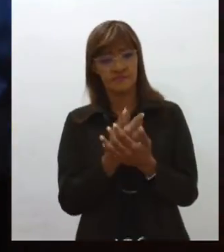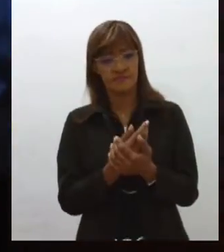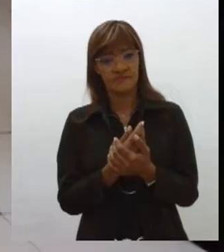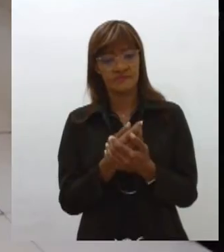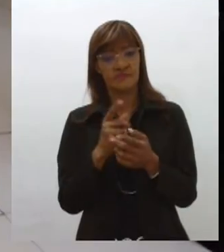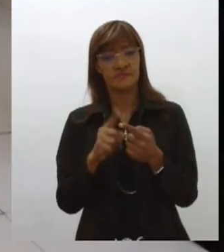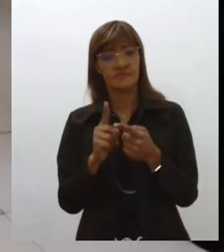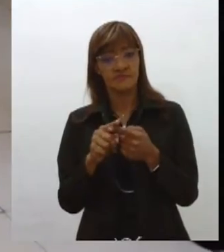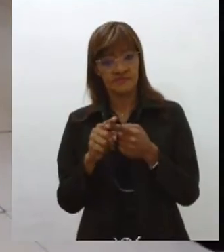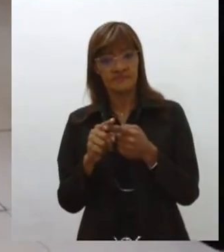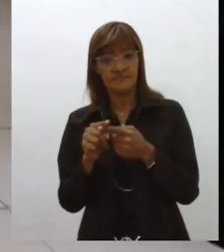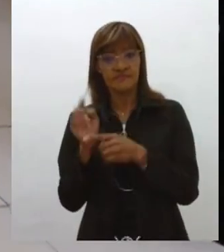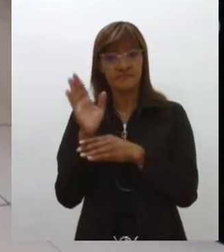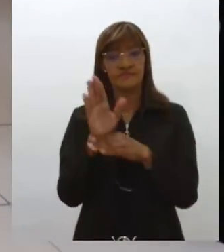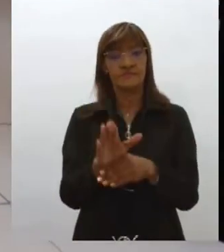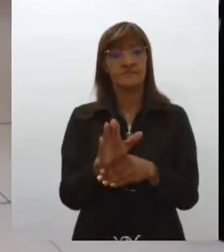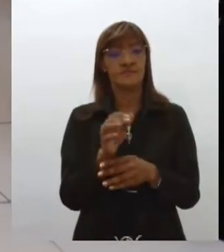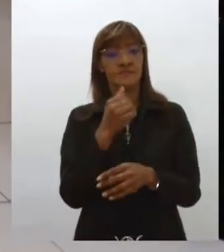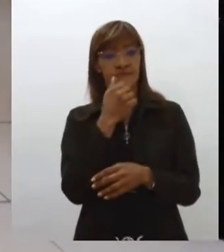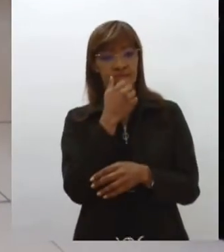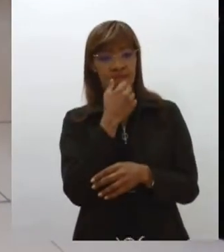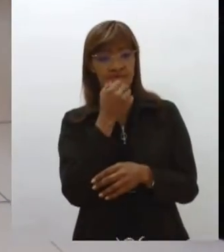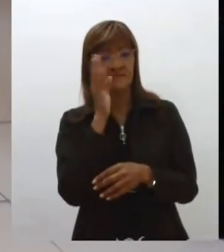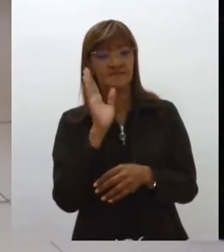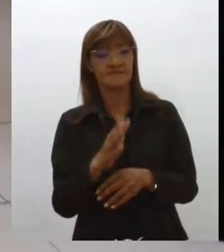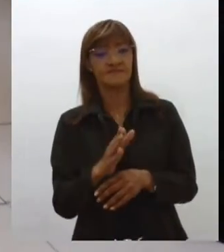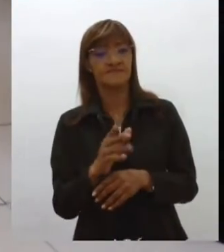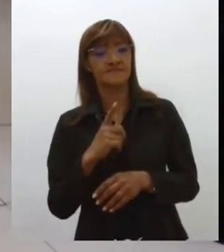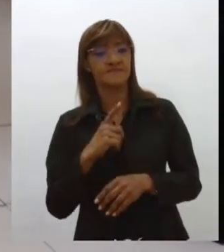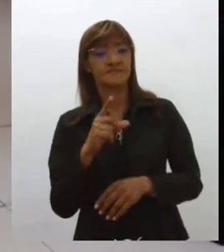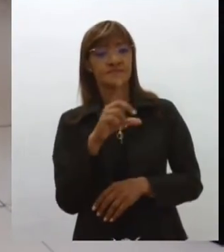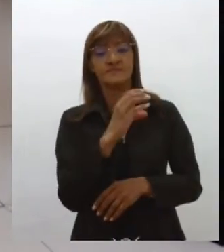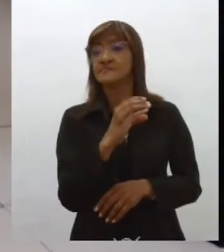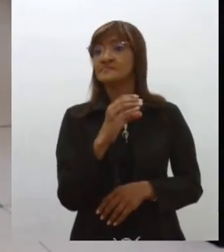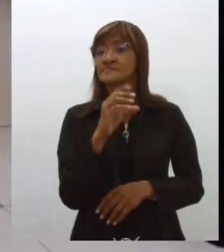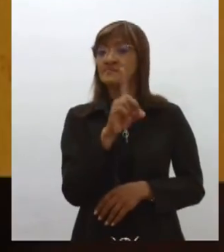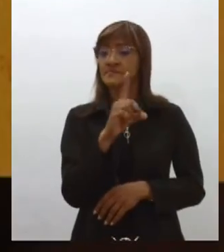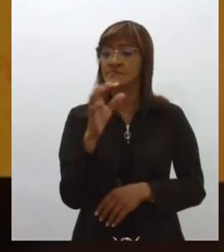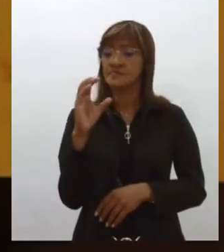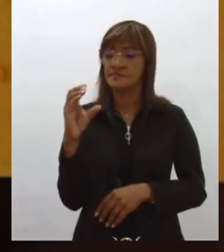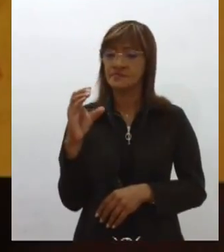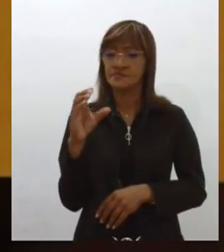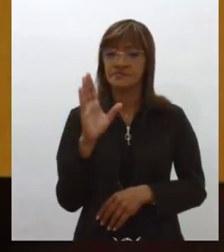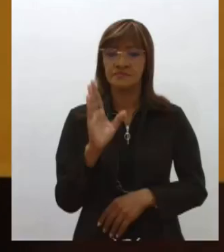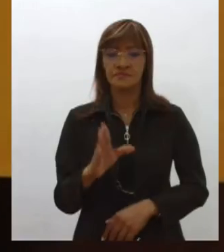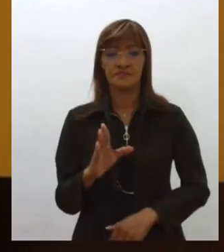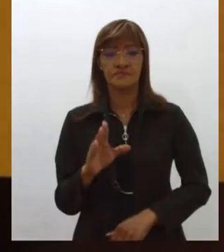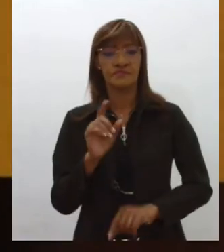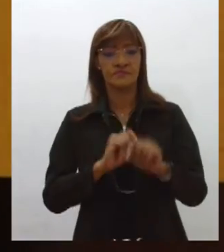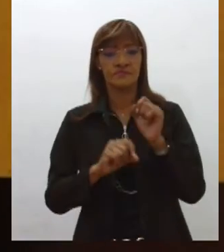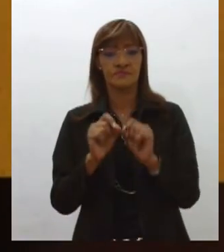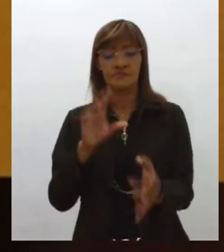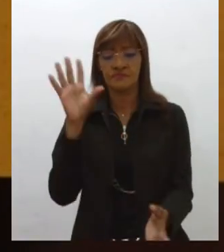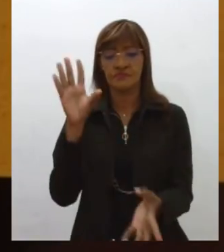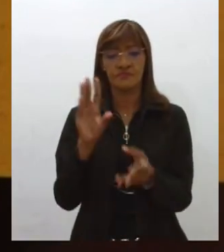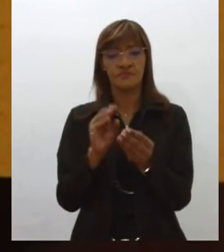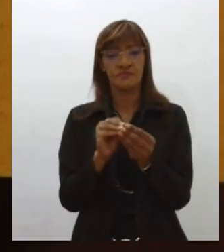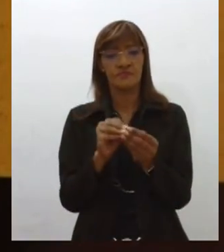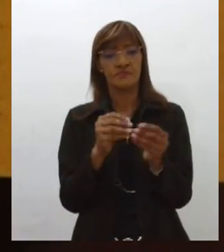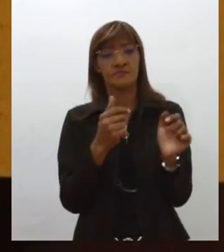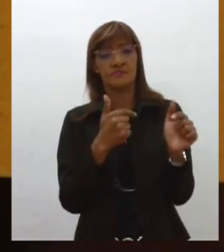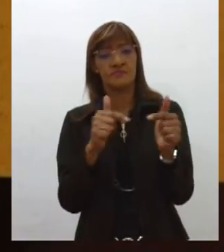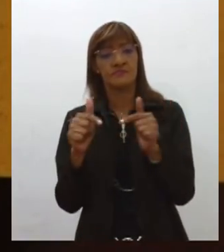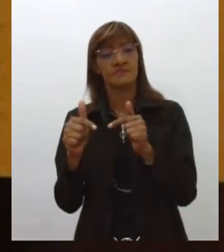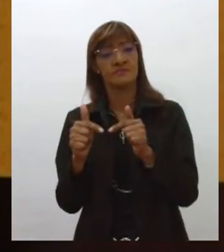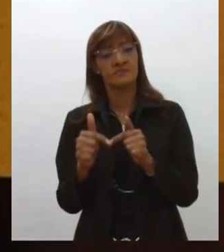desastres. O superintendente da defesa civil de Sergipe, tenente-coronel Luciano Queiroz, fez um balanço da atuação da entidade durante